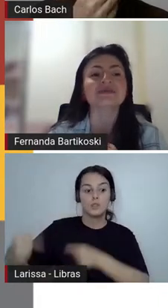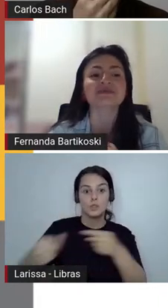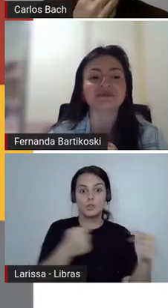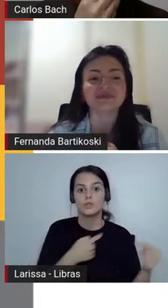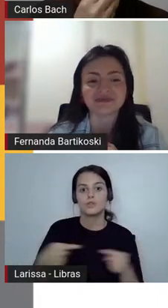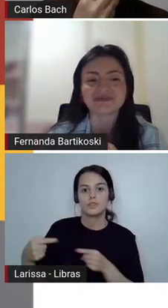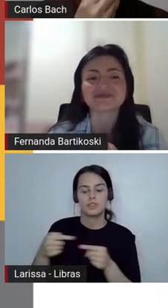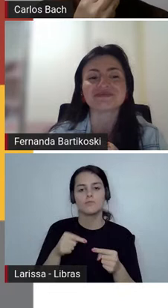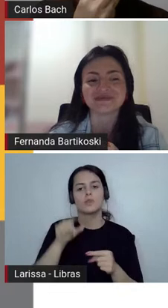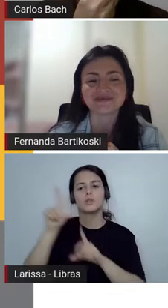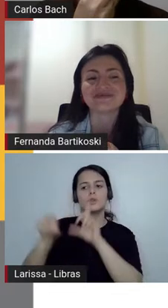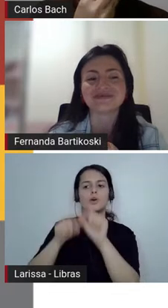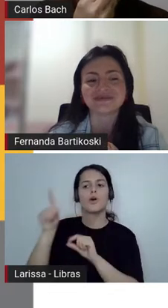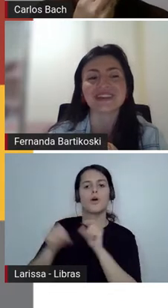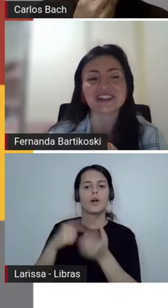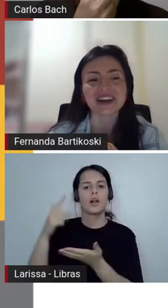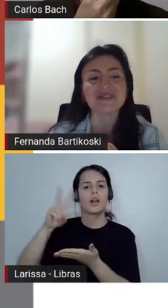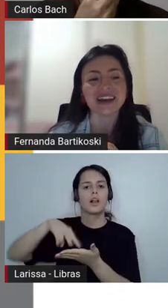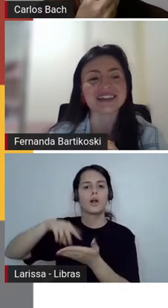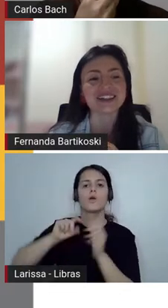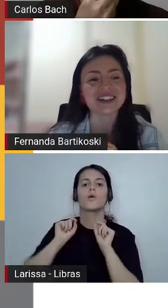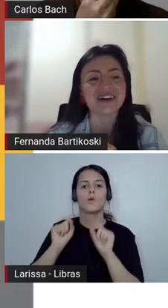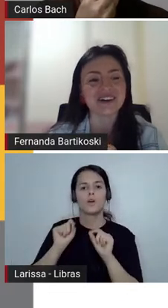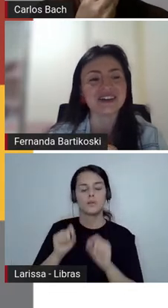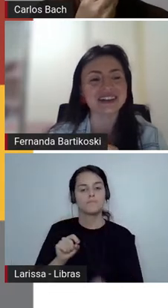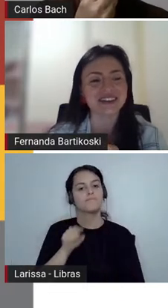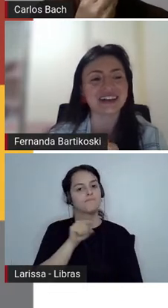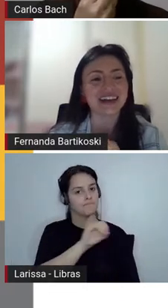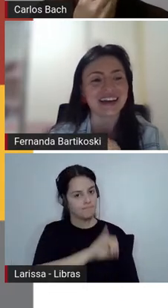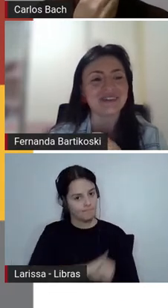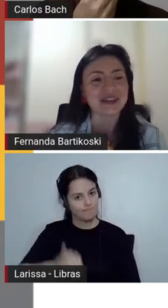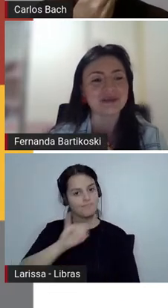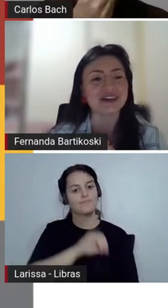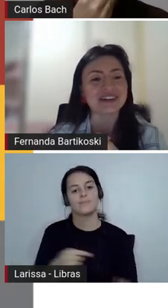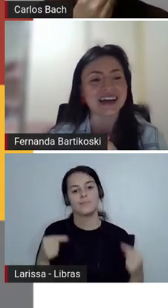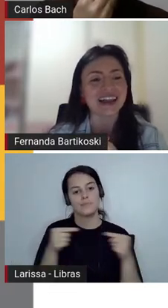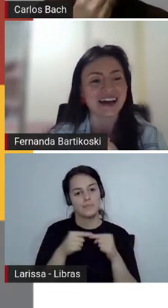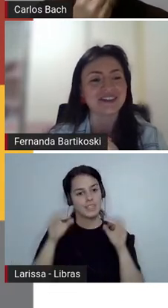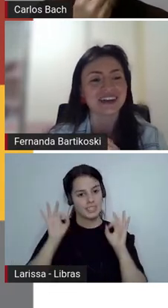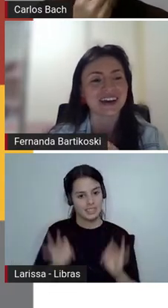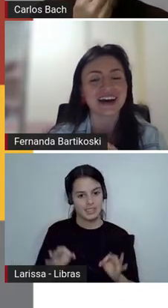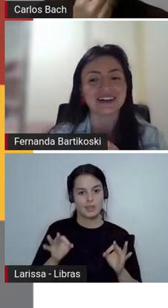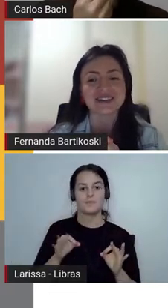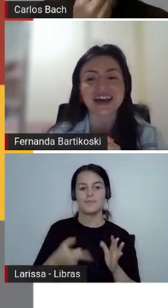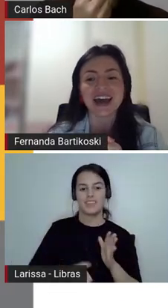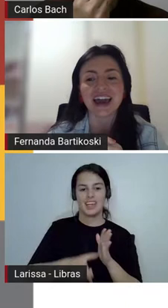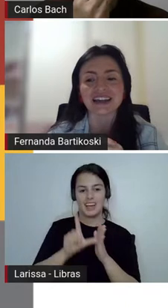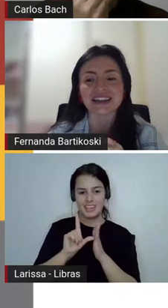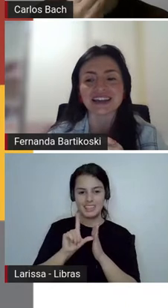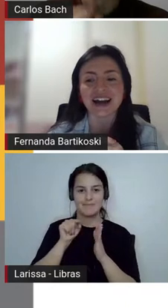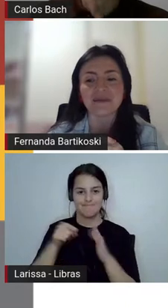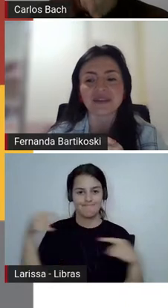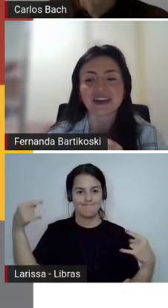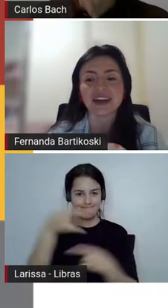é... Acho que é bem isso que a gente estava conversando até mesmo antes da live, né, Carlos?